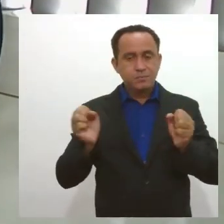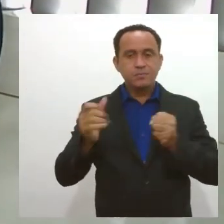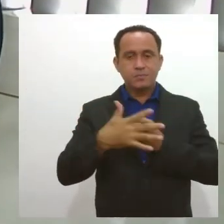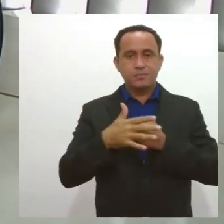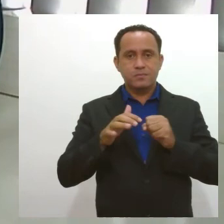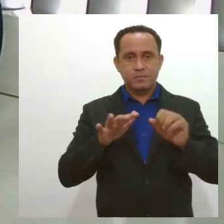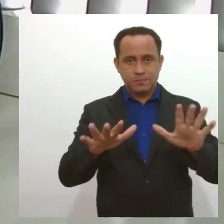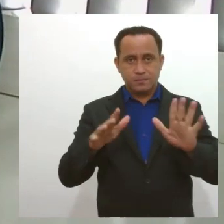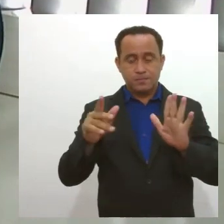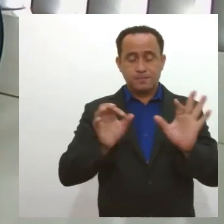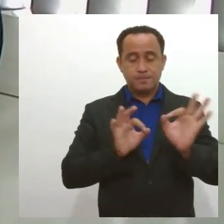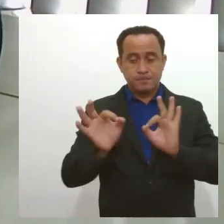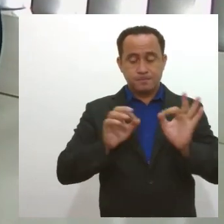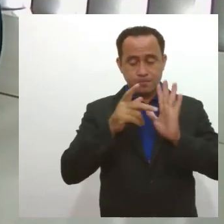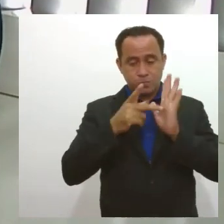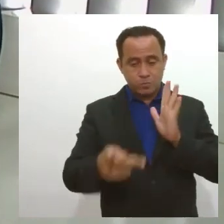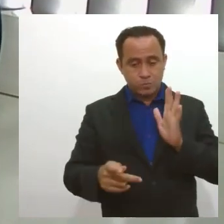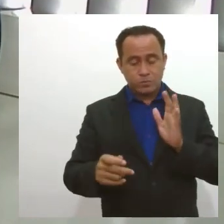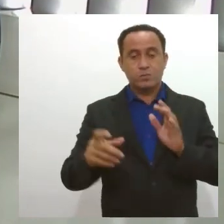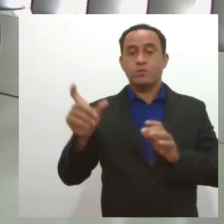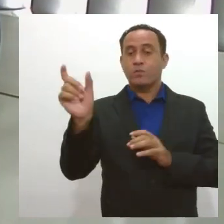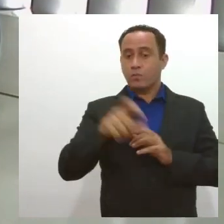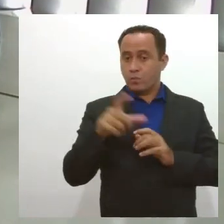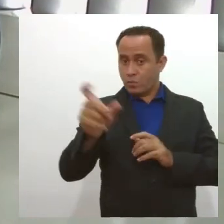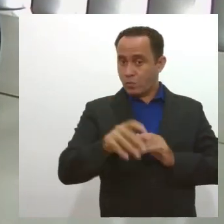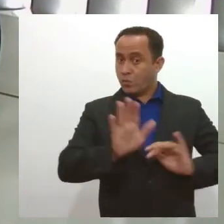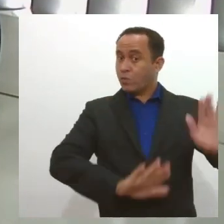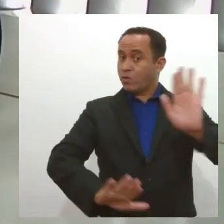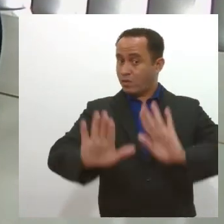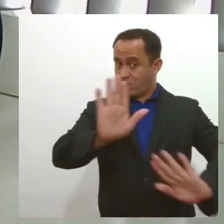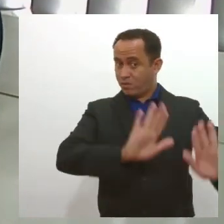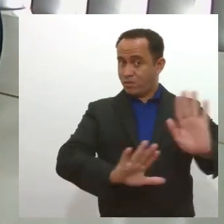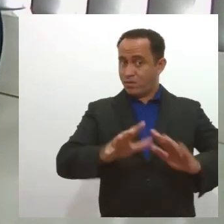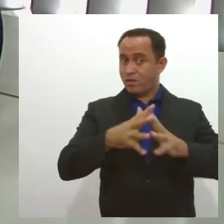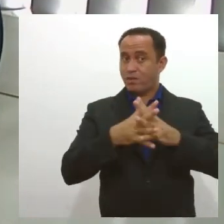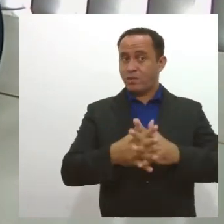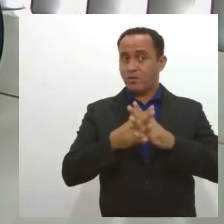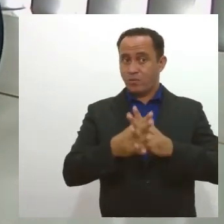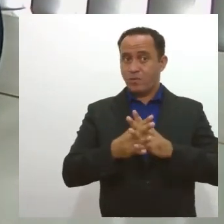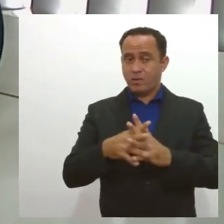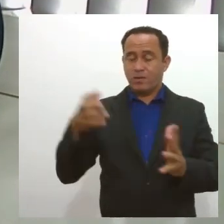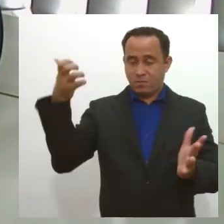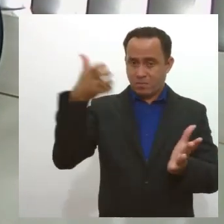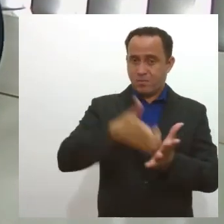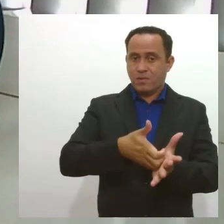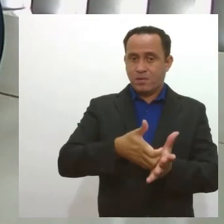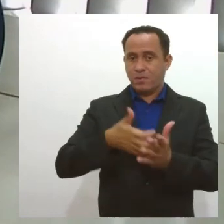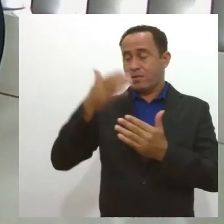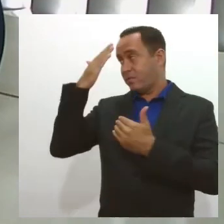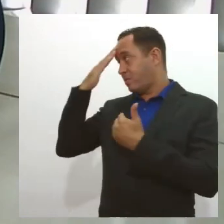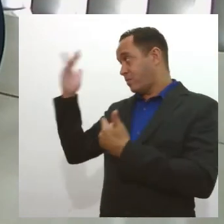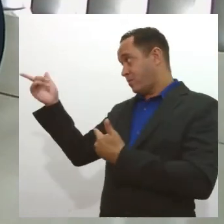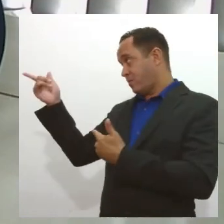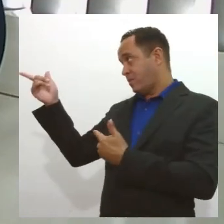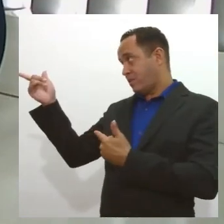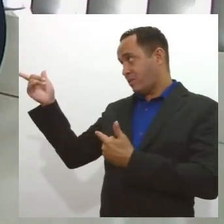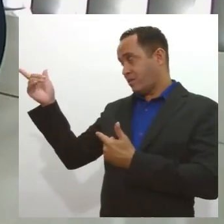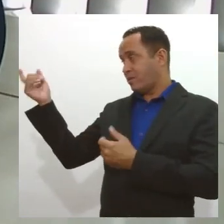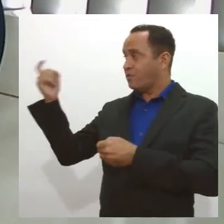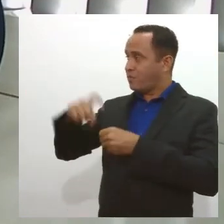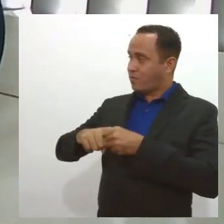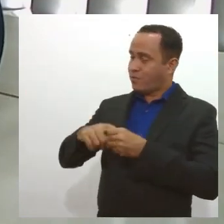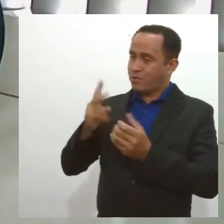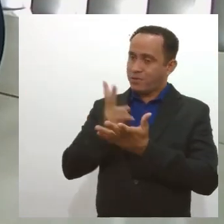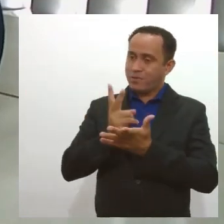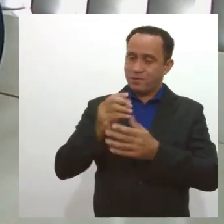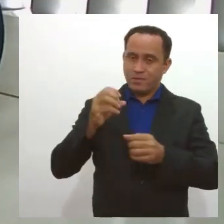Faça um planejamento financeiro, cuidado com o cartão de crédito também, que a gente sabe que é complicado. Opa! Mas, muito obrigada pela sua participação, volte sempre ao